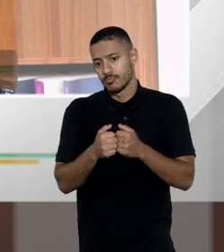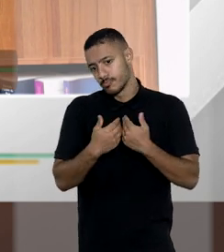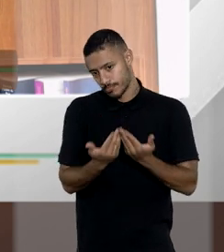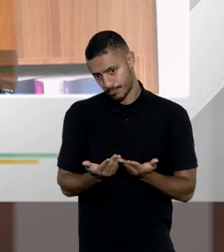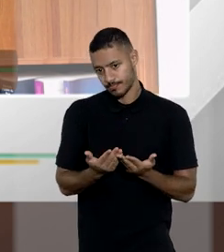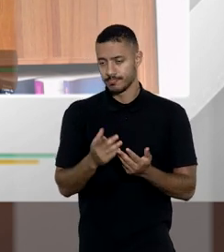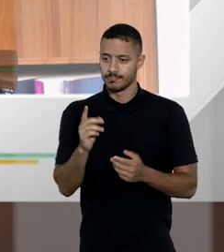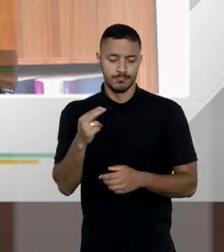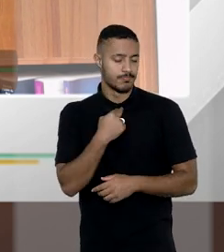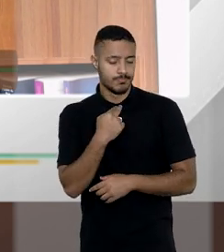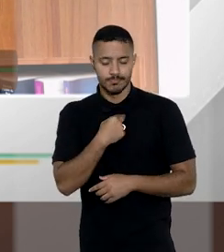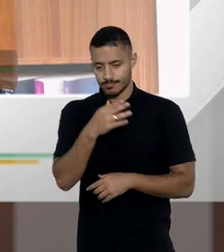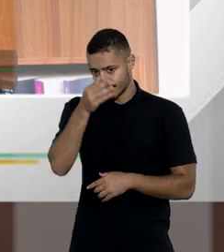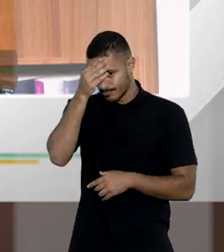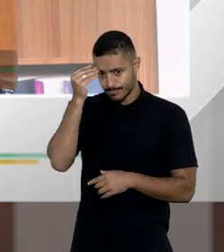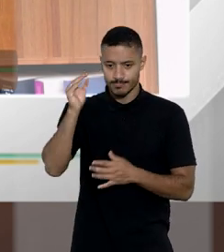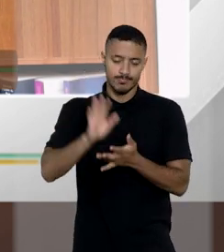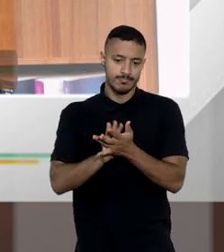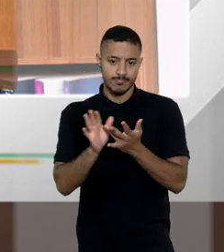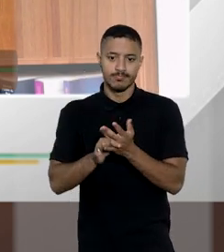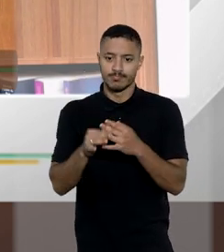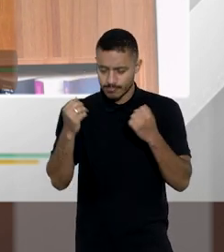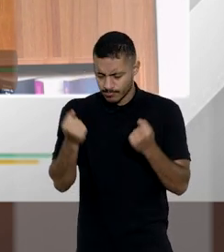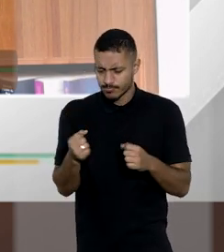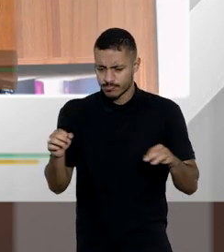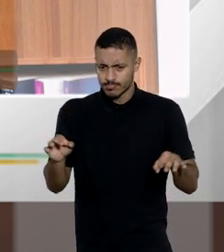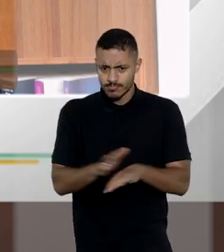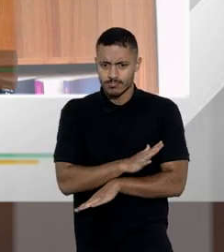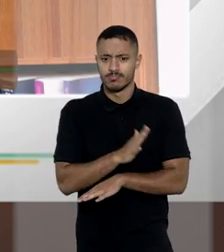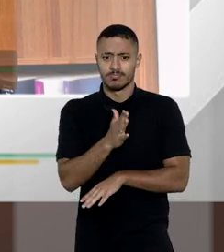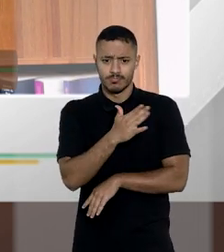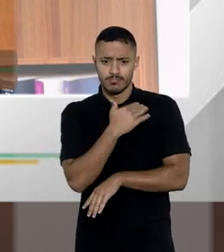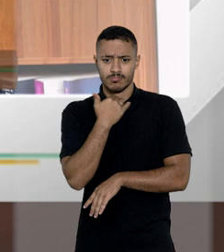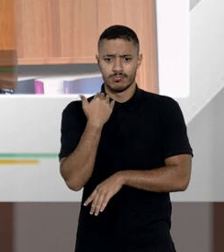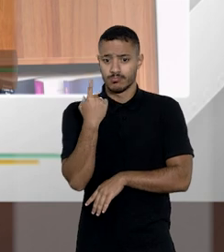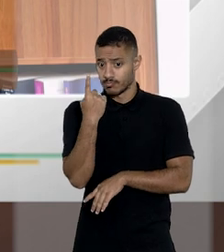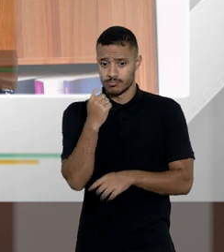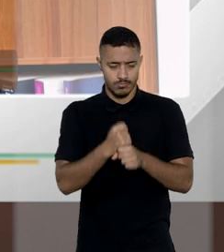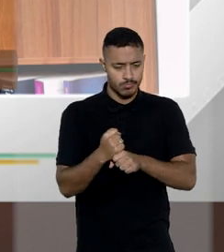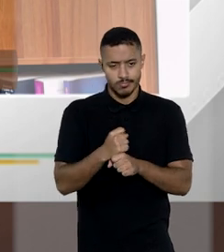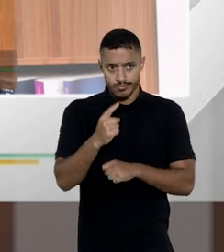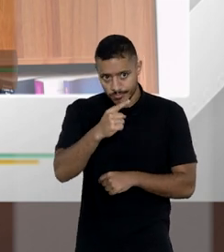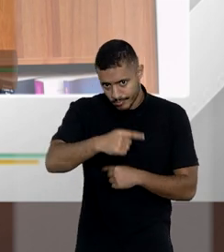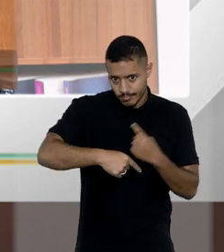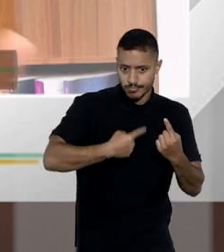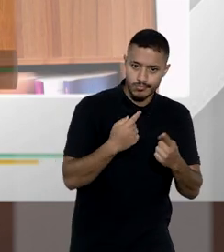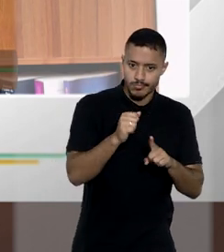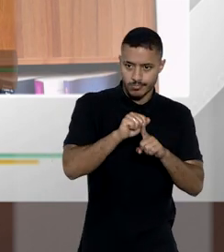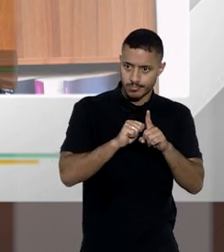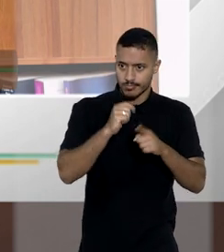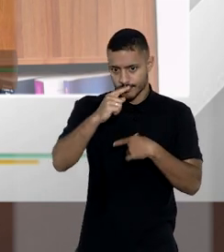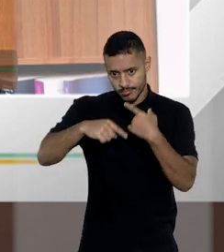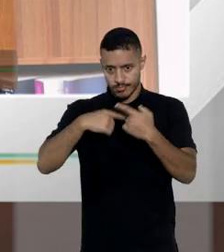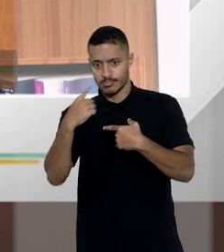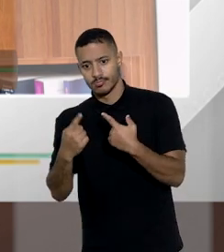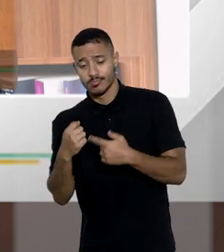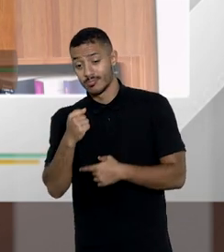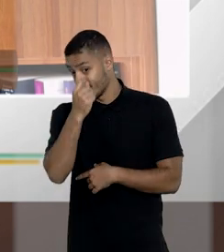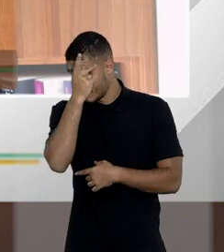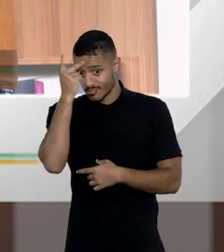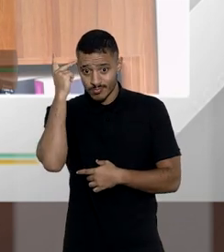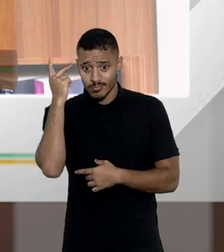pois é a gente não pode esquecer que um casamento ele pode acabar por morte um ano depois meses depois